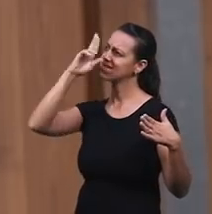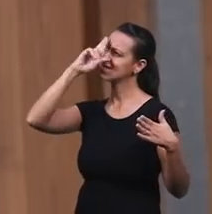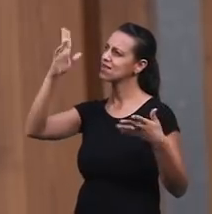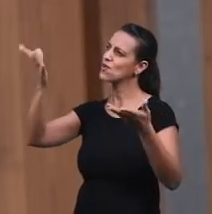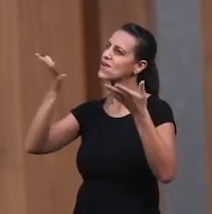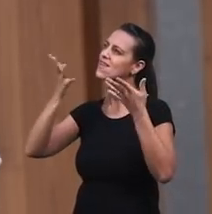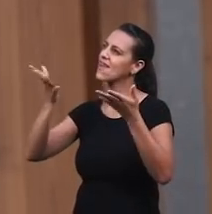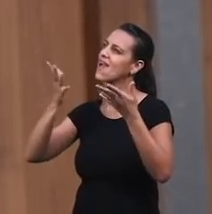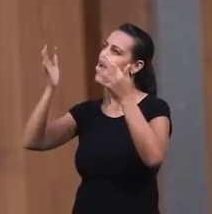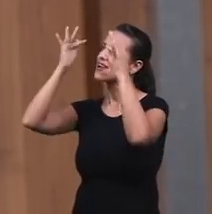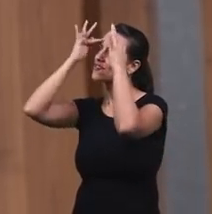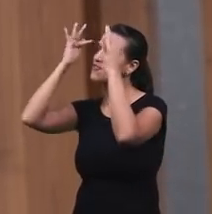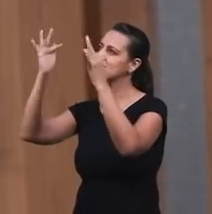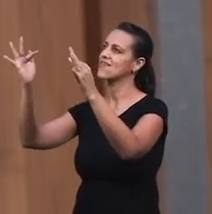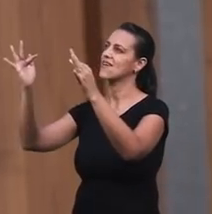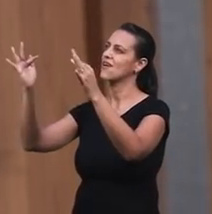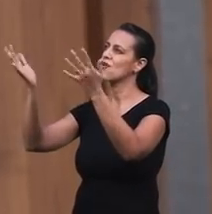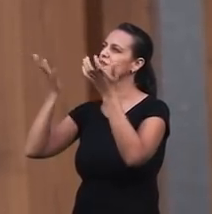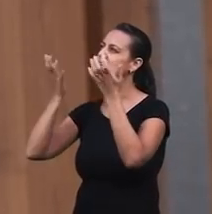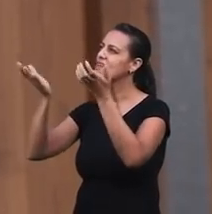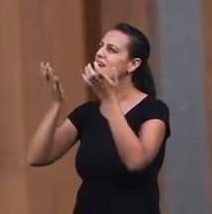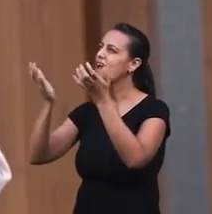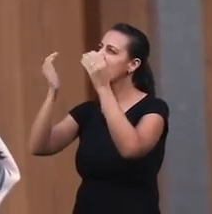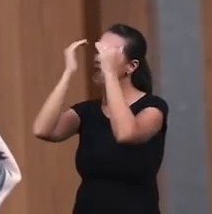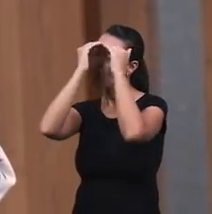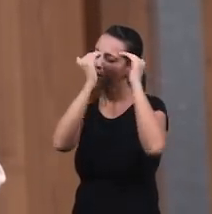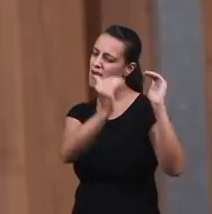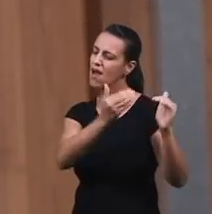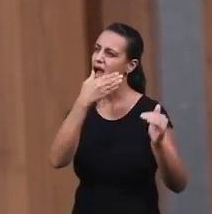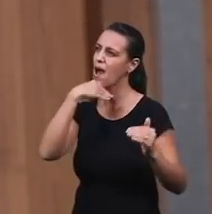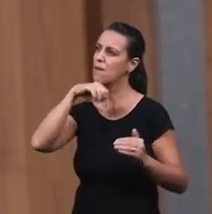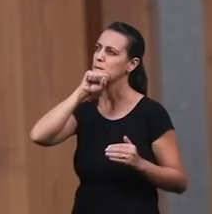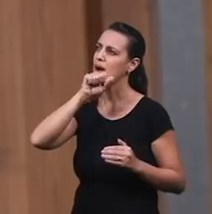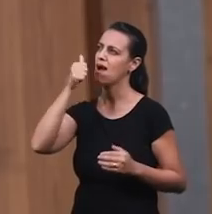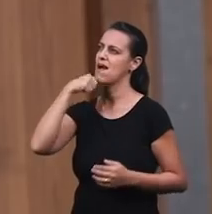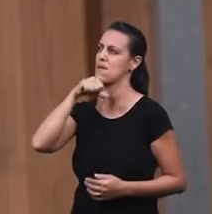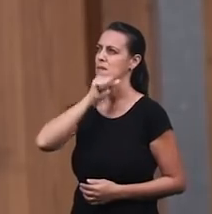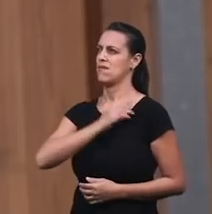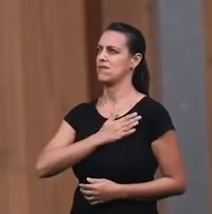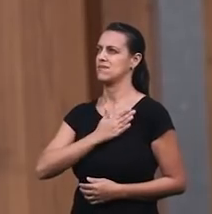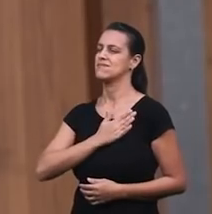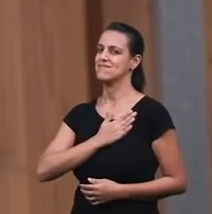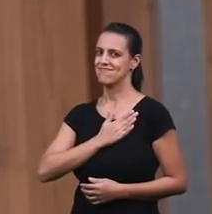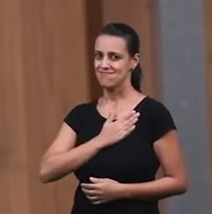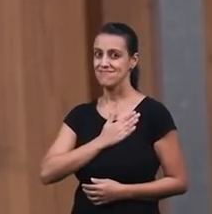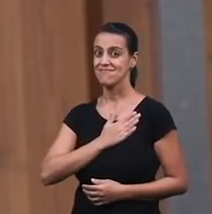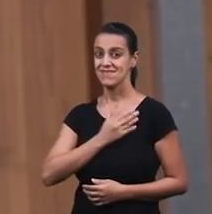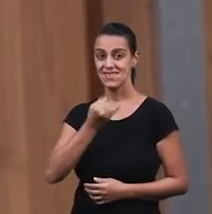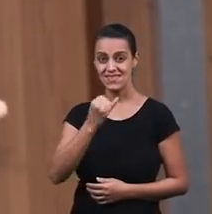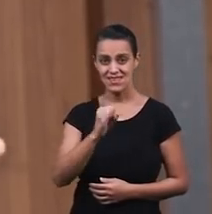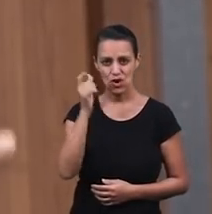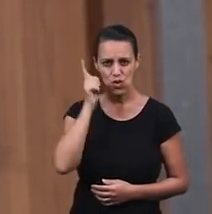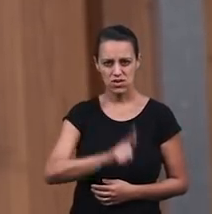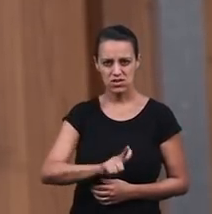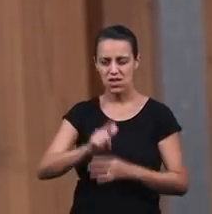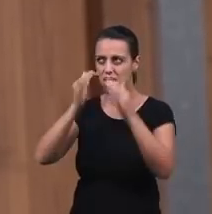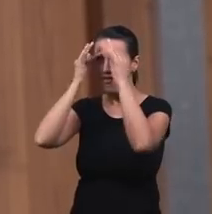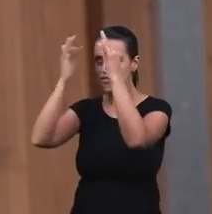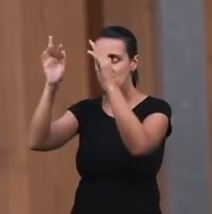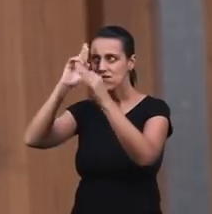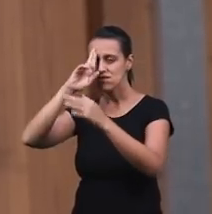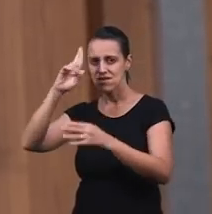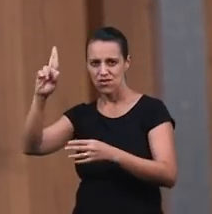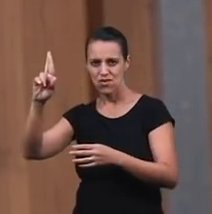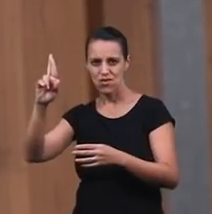ser fiel a Ti Eu quero ser obediente Aos meus pais E sendo fiel ao Senhor E obediente aos pais O